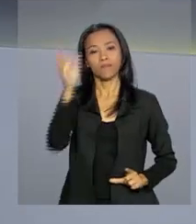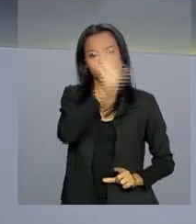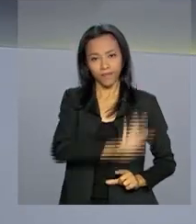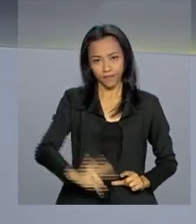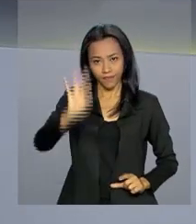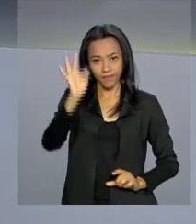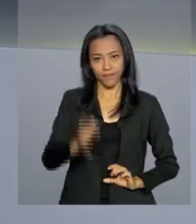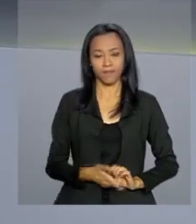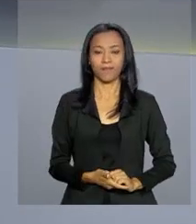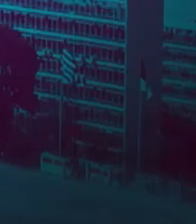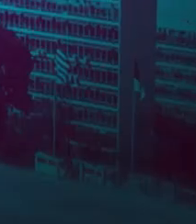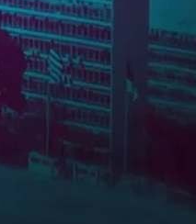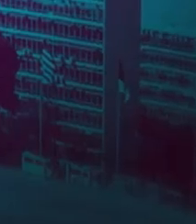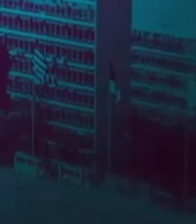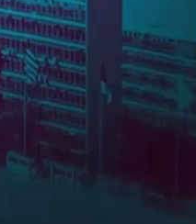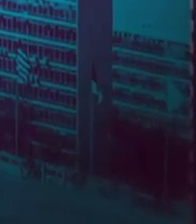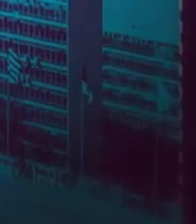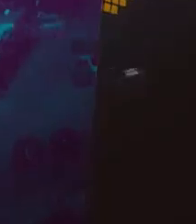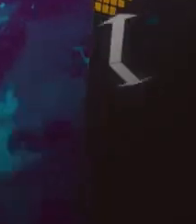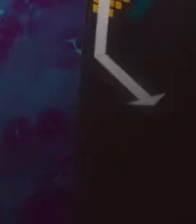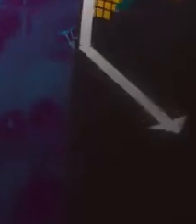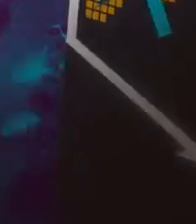Governo Federal. Música